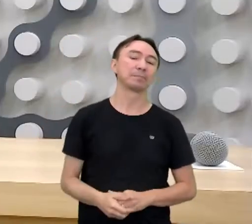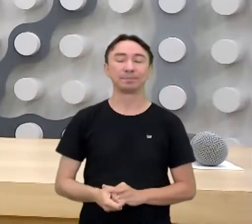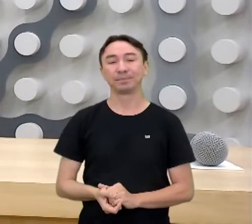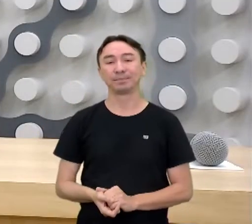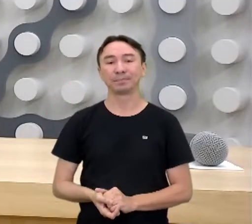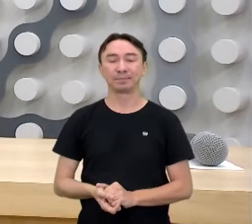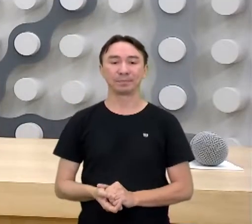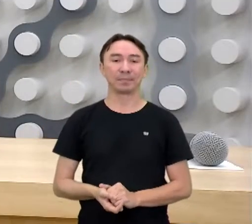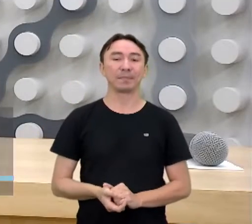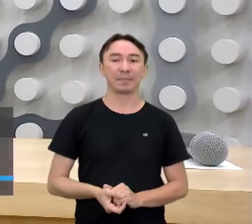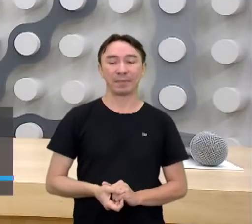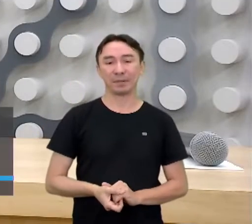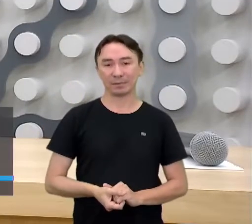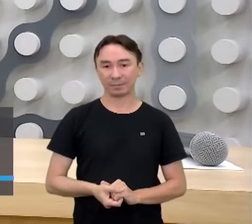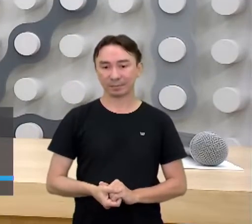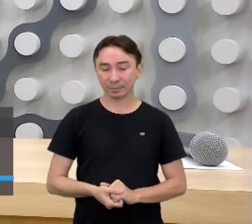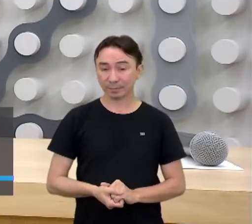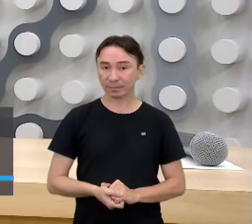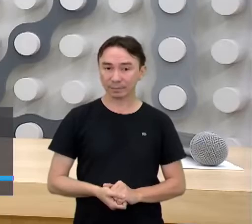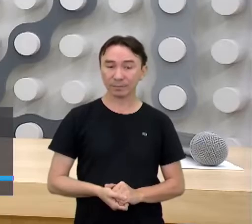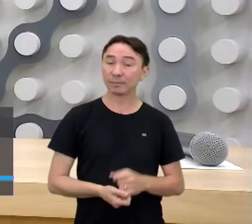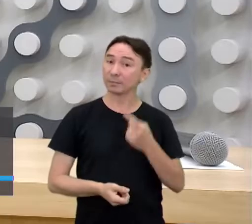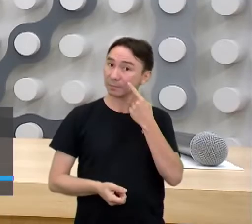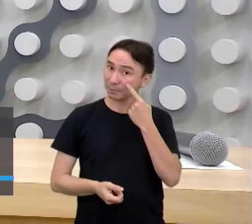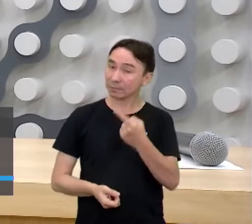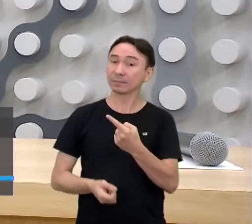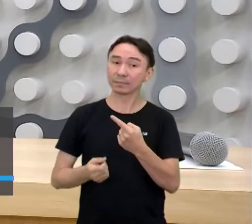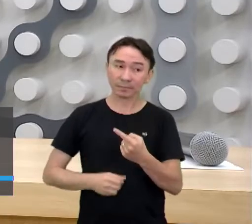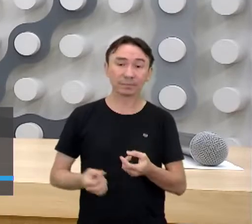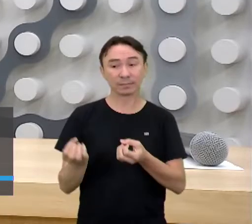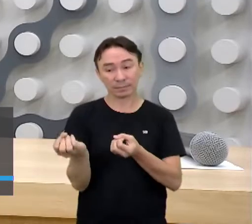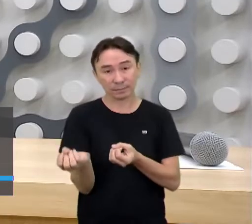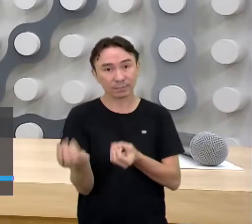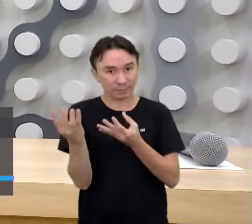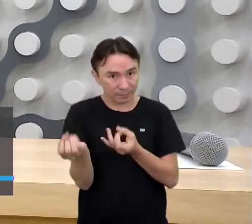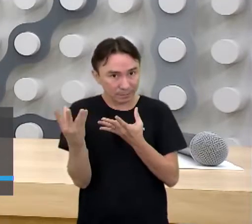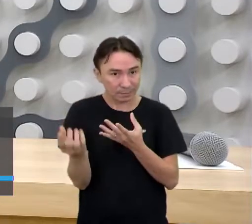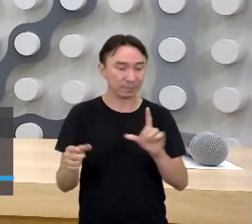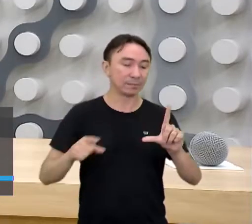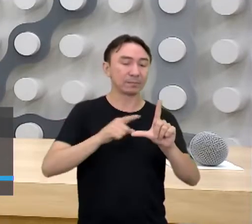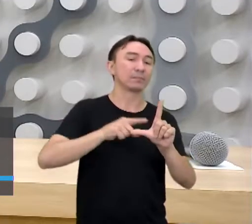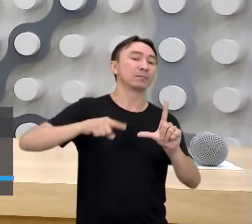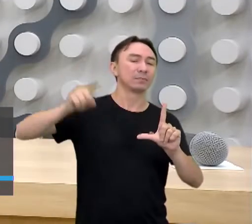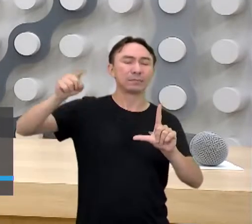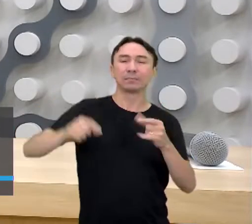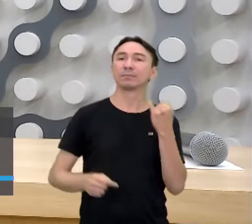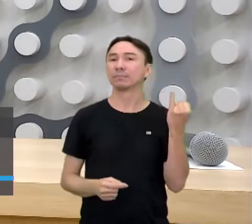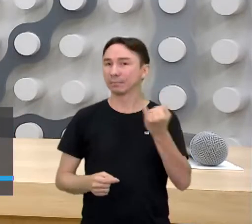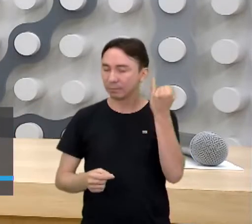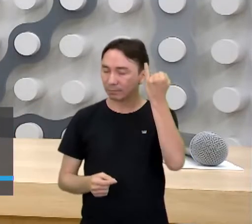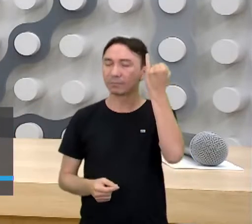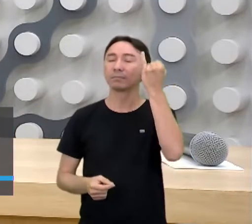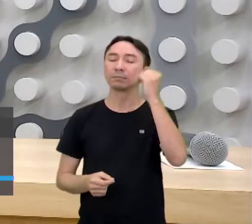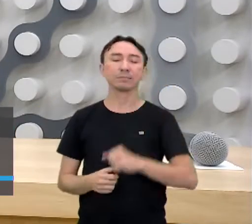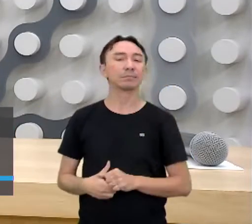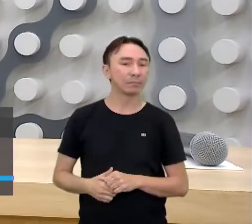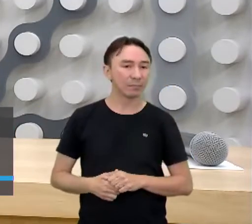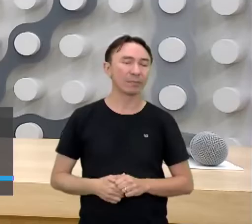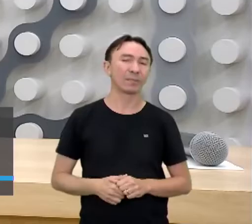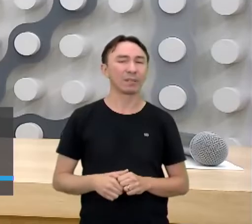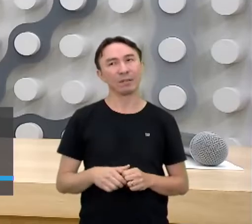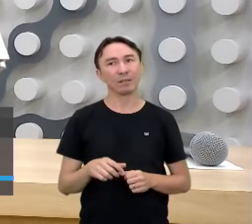Olha que interessante aí, Veja como os dados estatísticos são importantes para qualquer setor aí da nossa sociedade. Nós estamos falando de